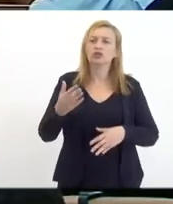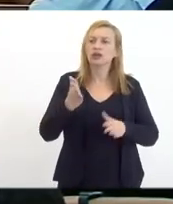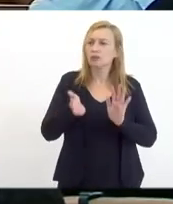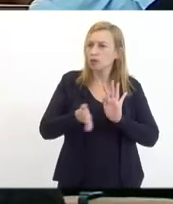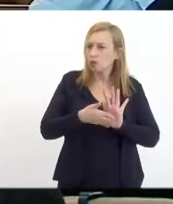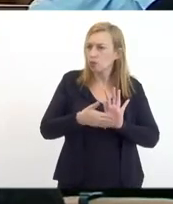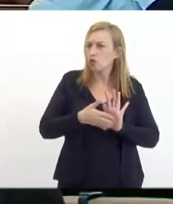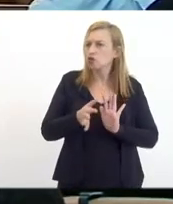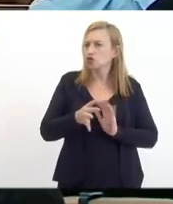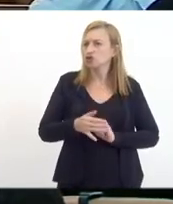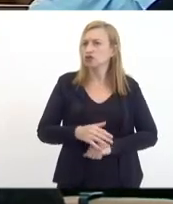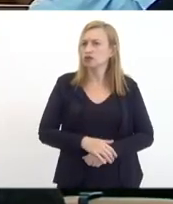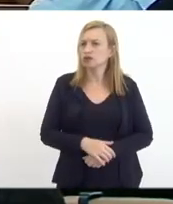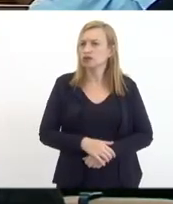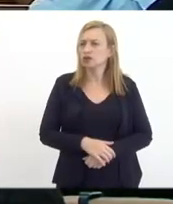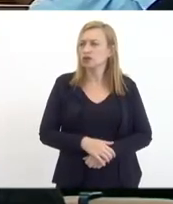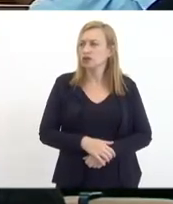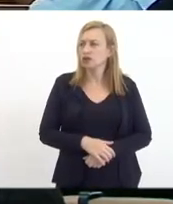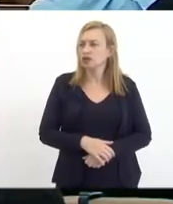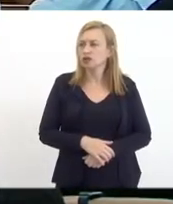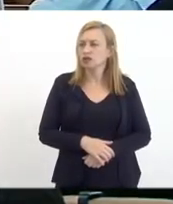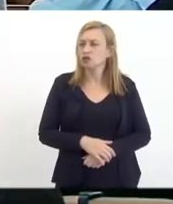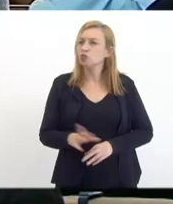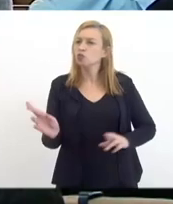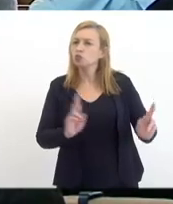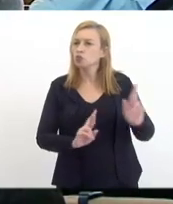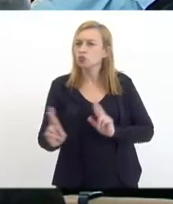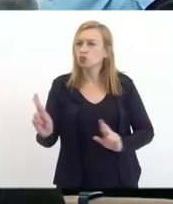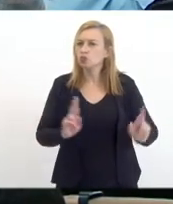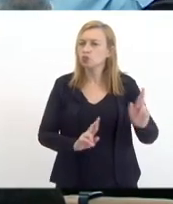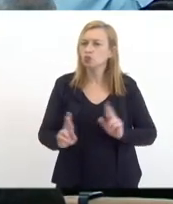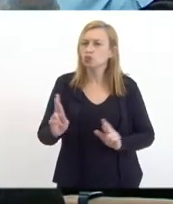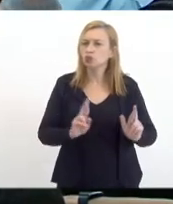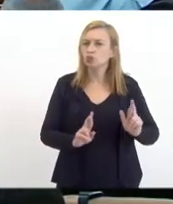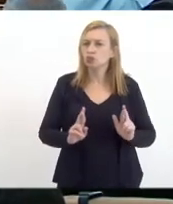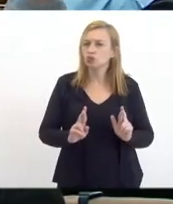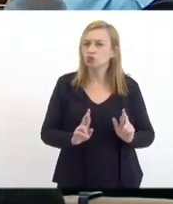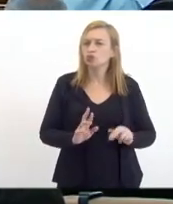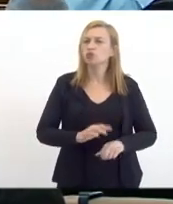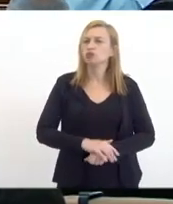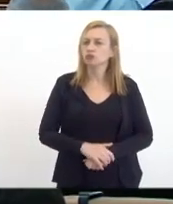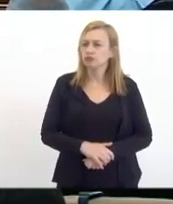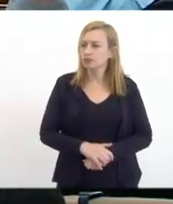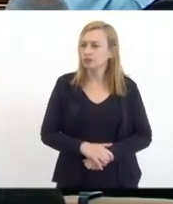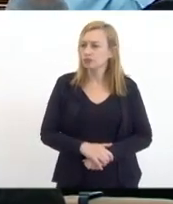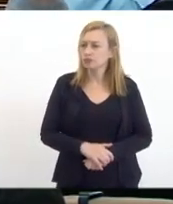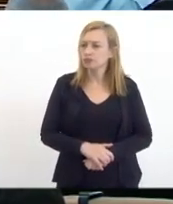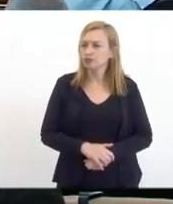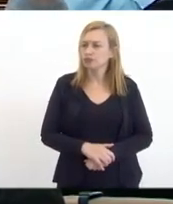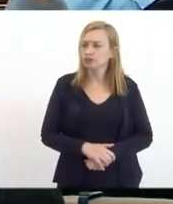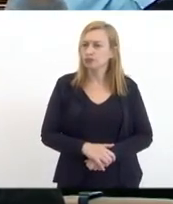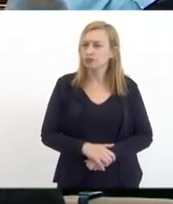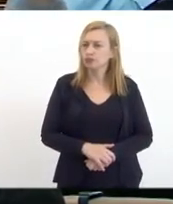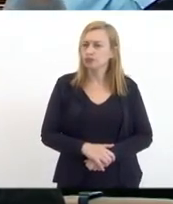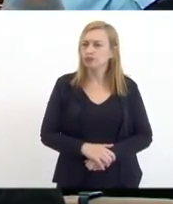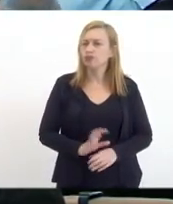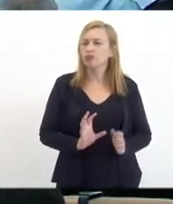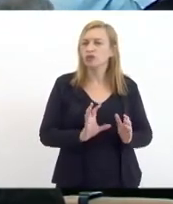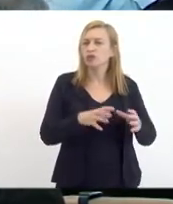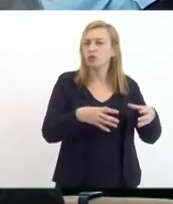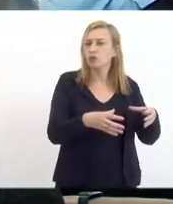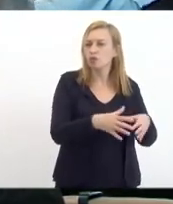propósito de relação de estabelecimento de relação de um relacionamento com o setor